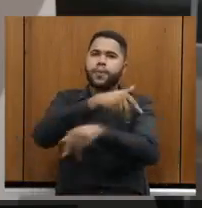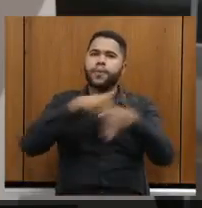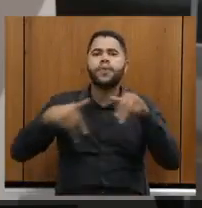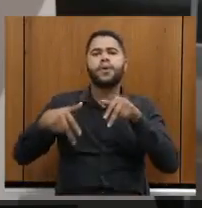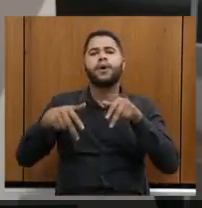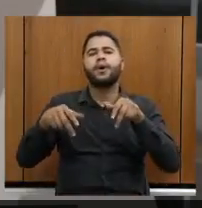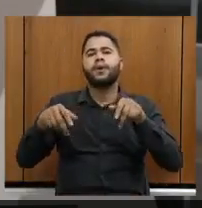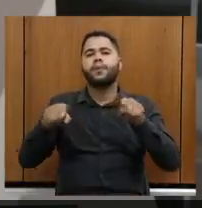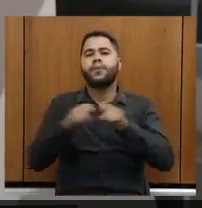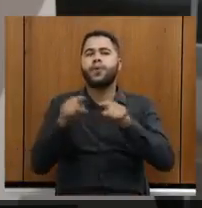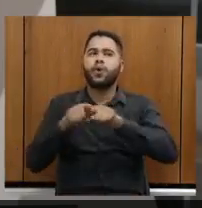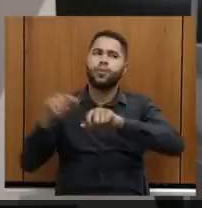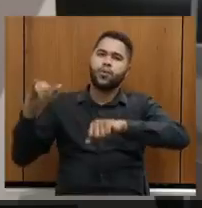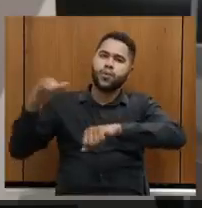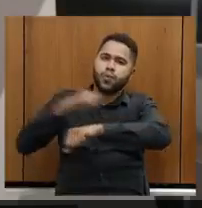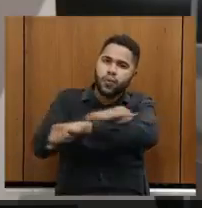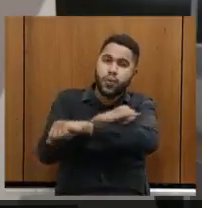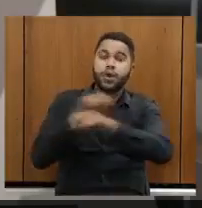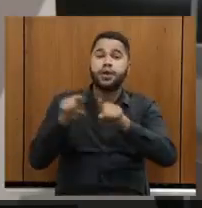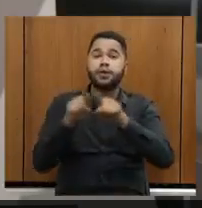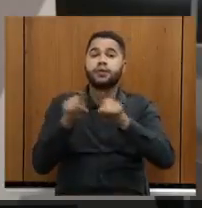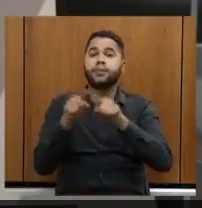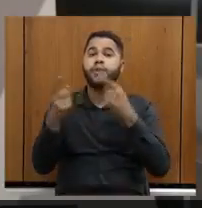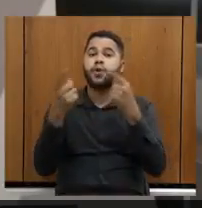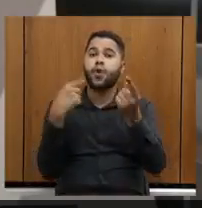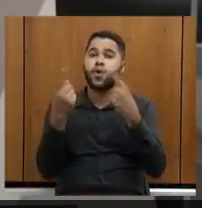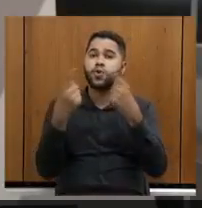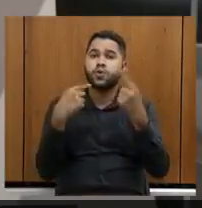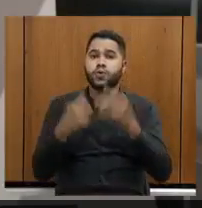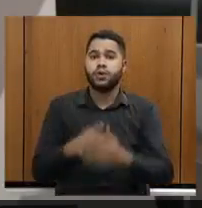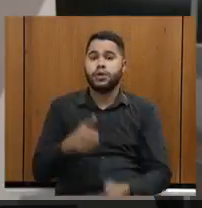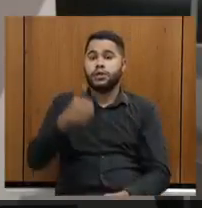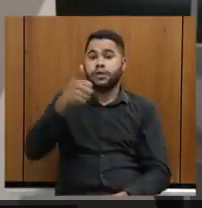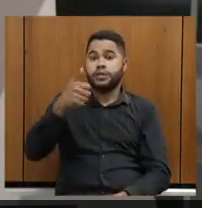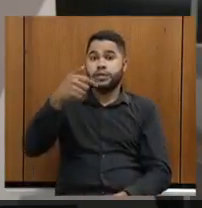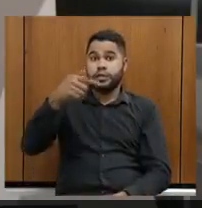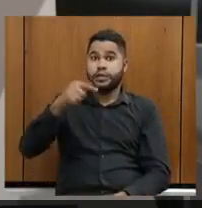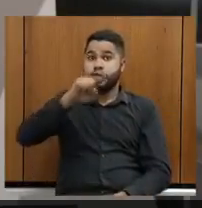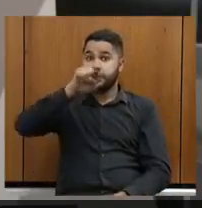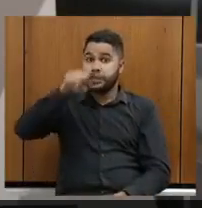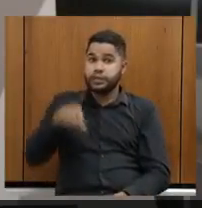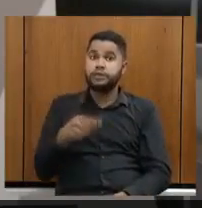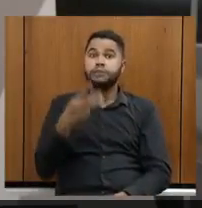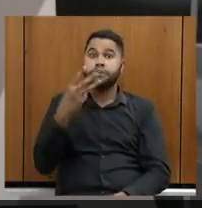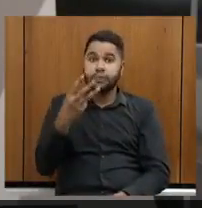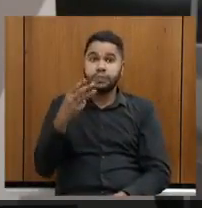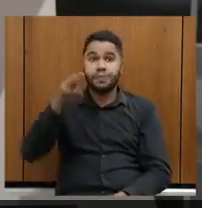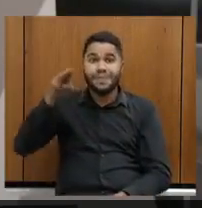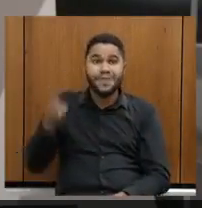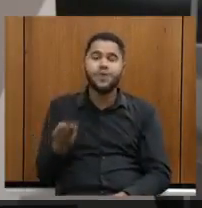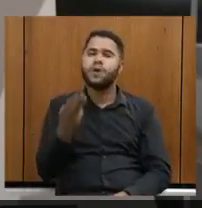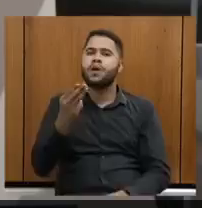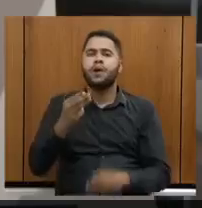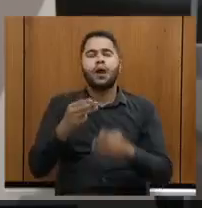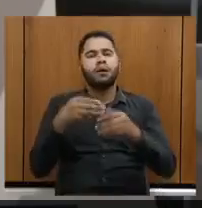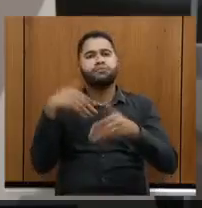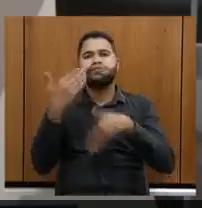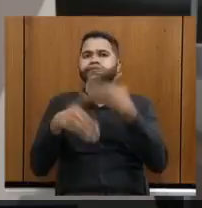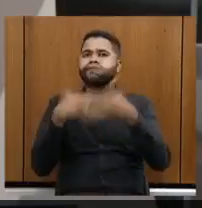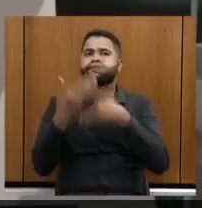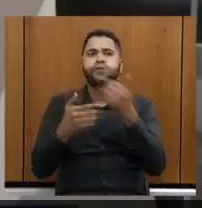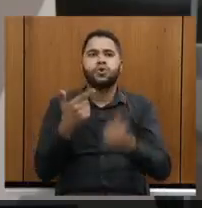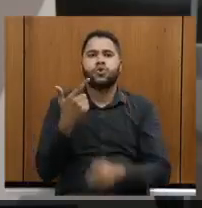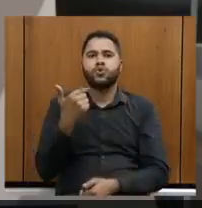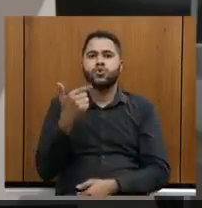aeroporto, fluxo rodoviário. Então, 17, notem bem. É porque isso cresceu muito. Nós tínhamos 12